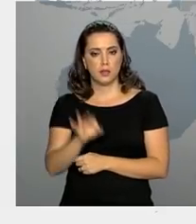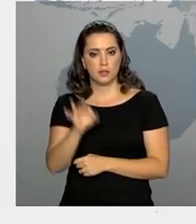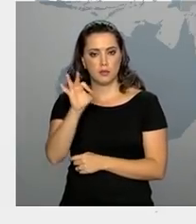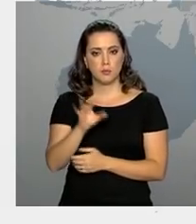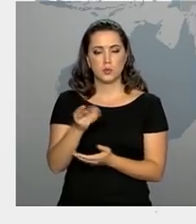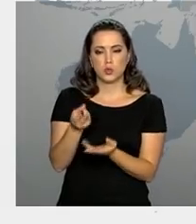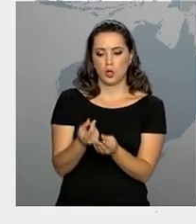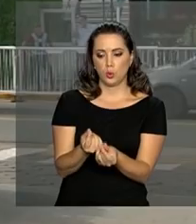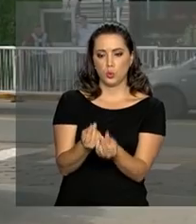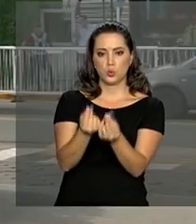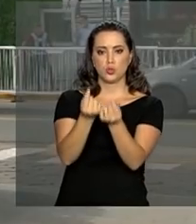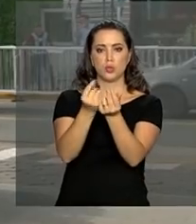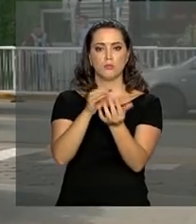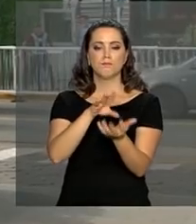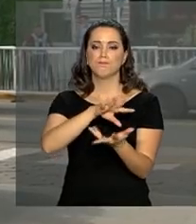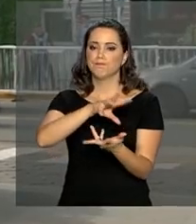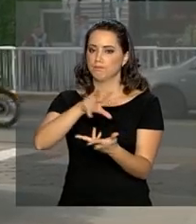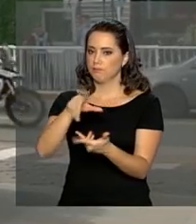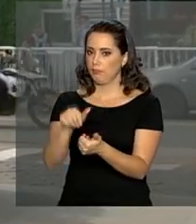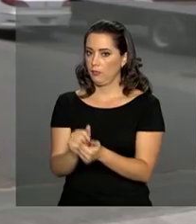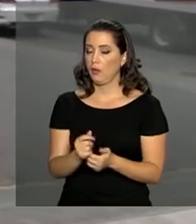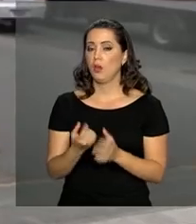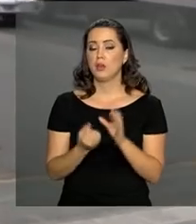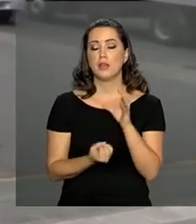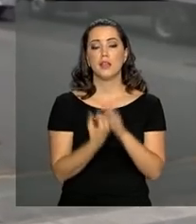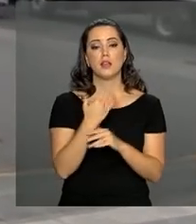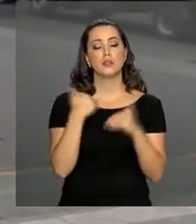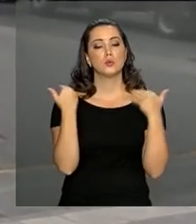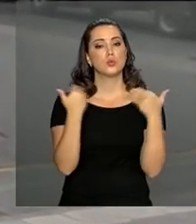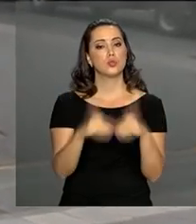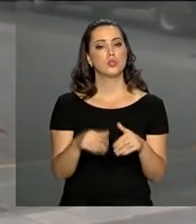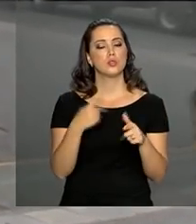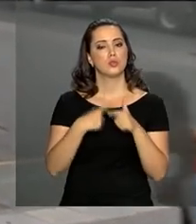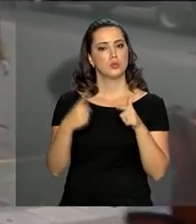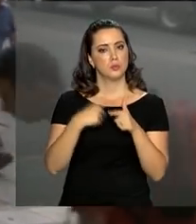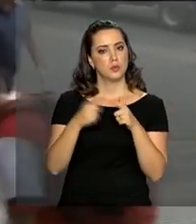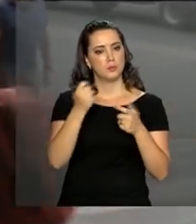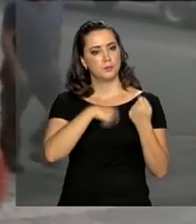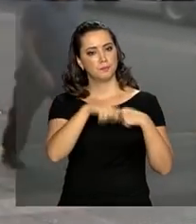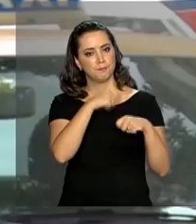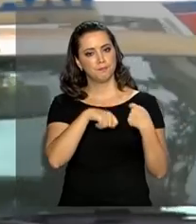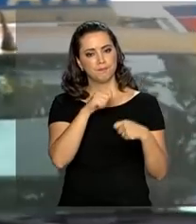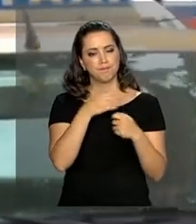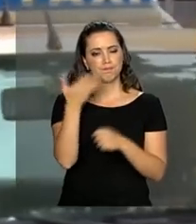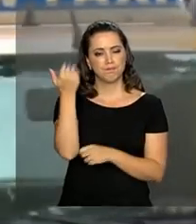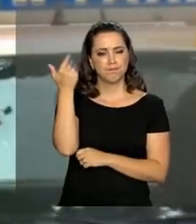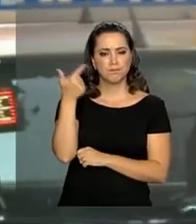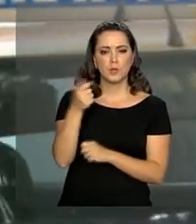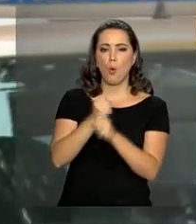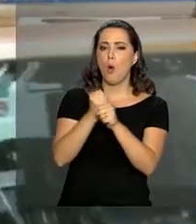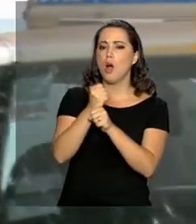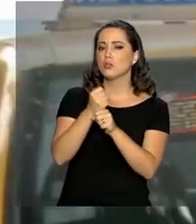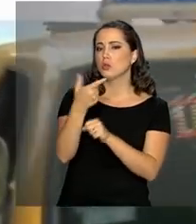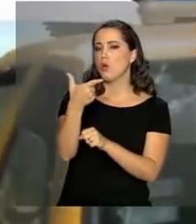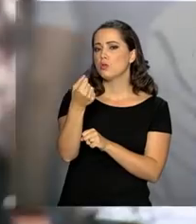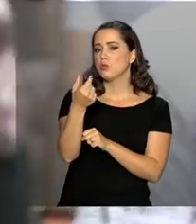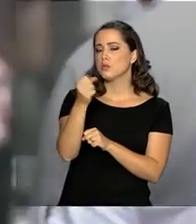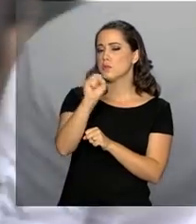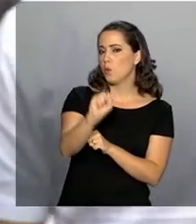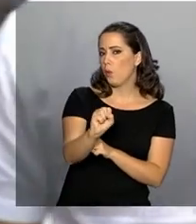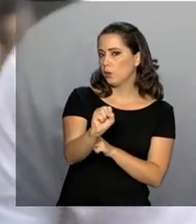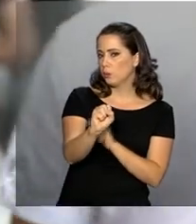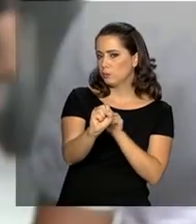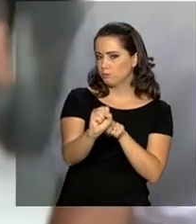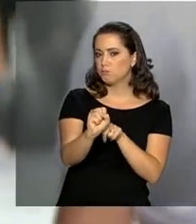investimentos globais. O G20 foi criado para enfrentar a crise financeira mundial de 2008 e se tornou um fórum para